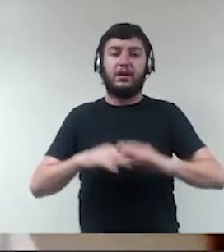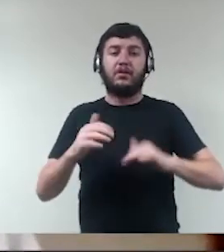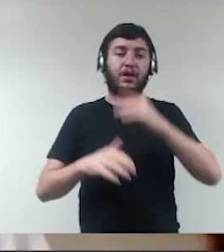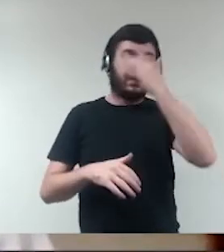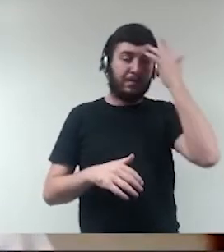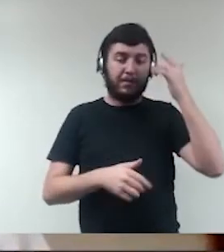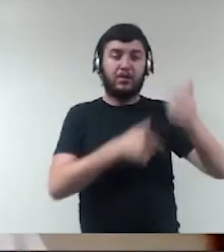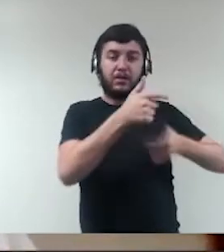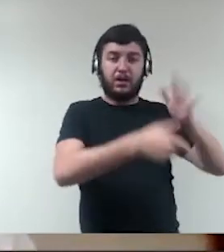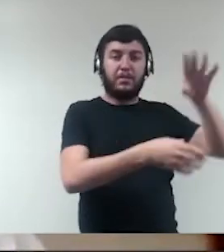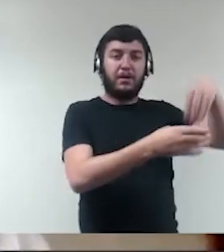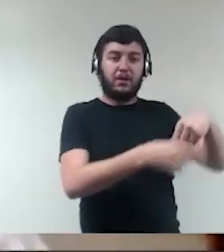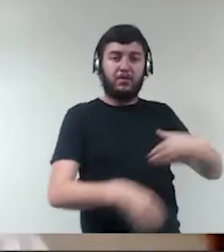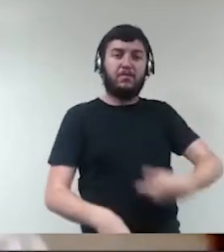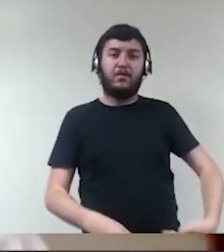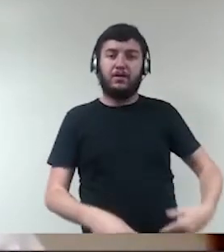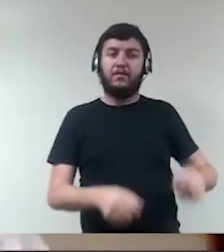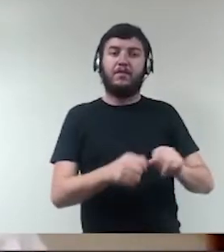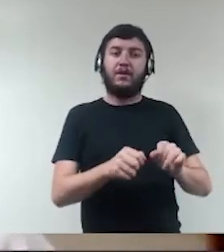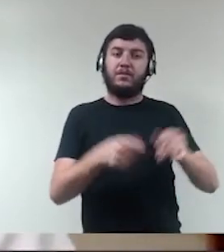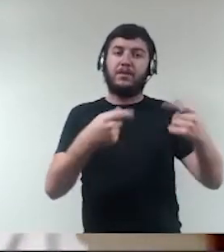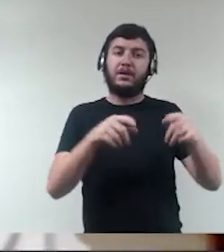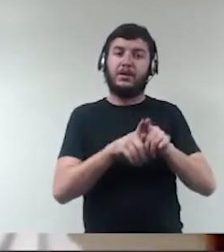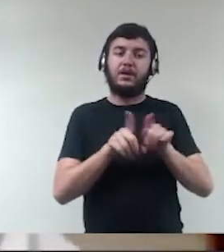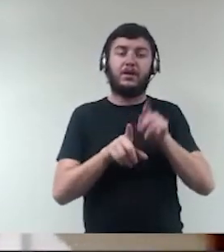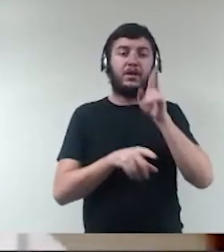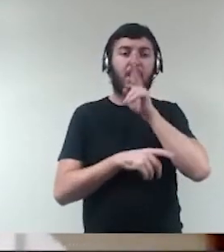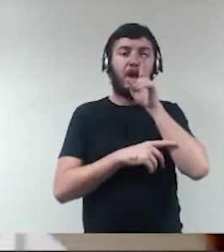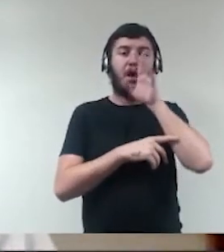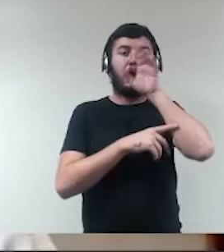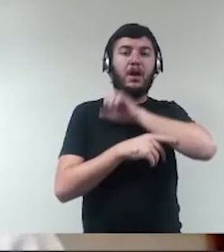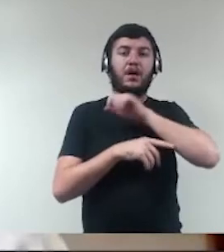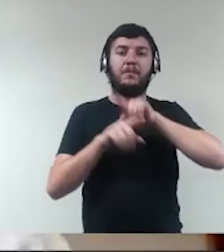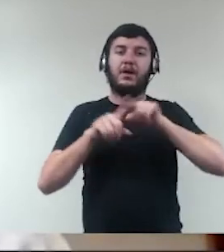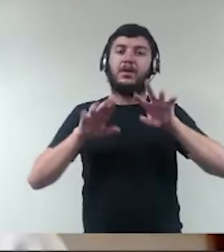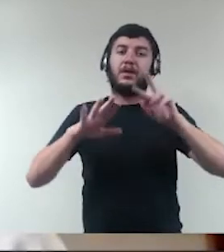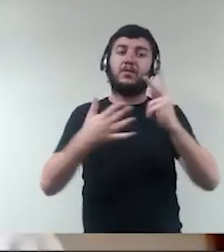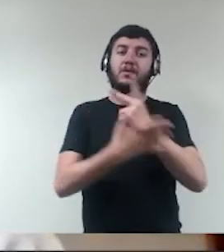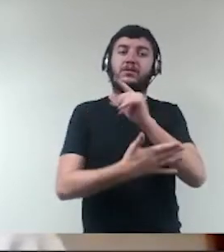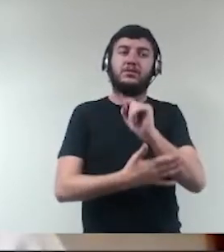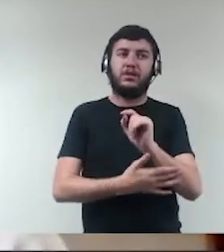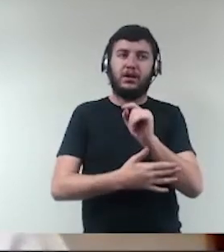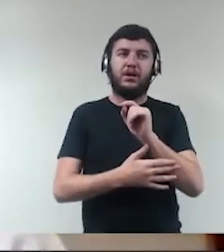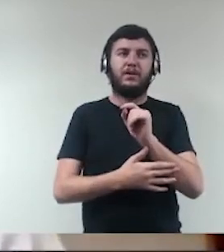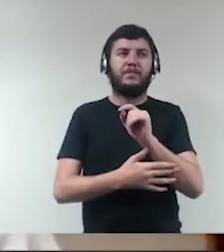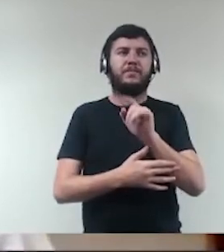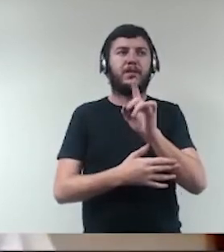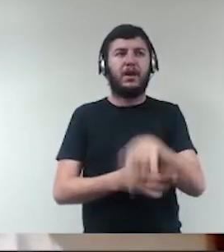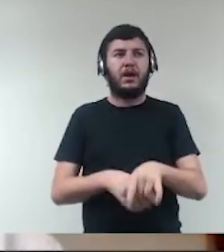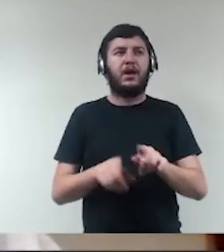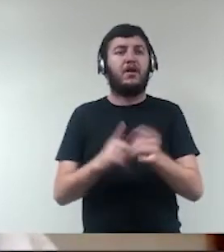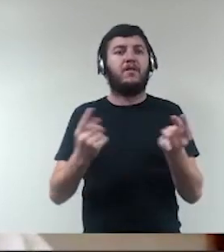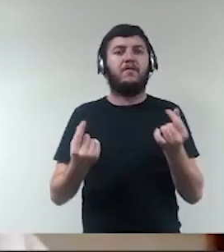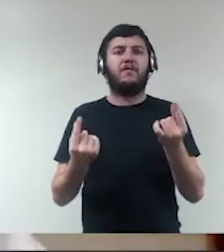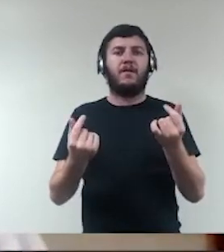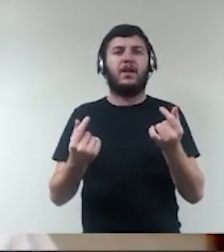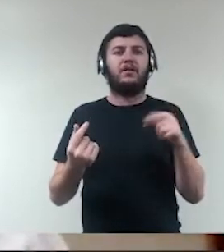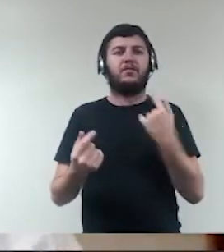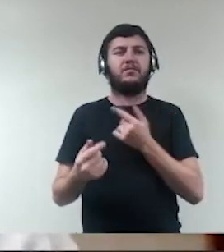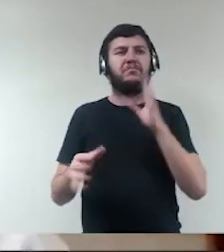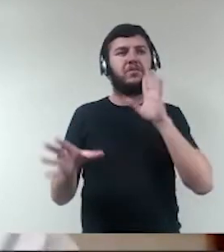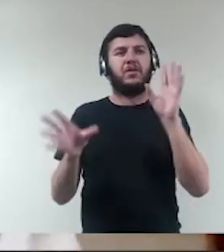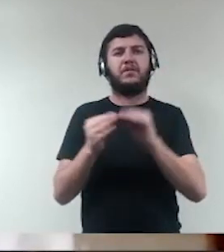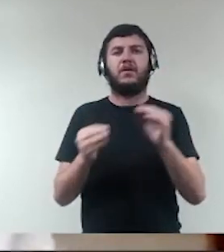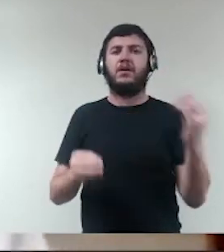atrelado à eficiência ser eficiente do ponto de vista da administração pública também é um valor muito importante tão